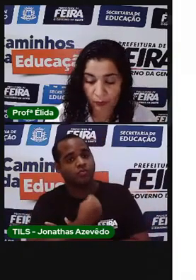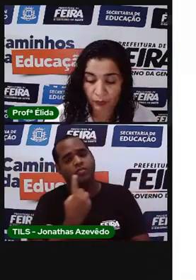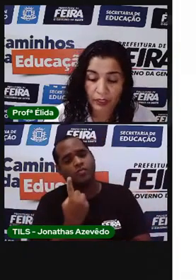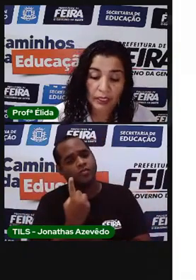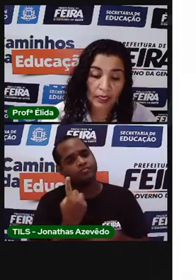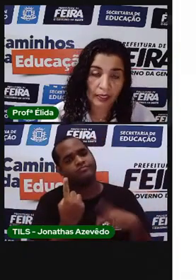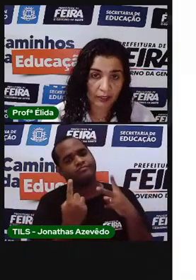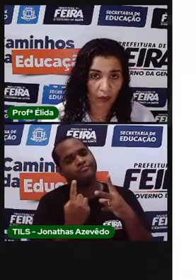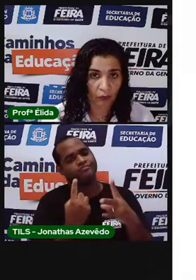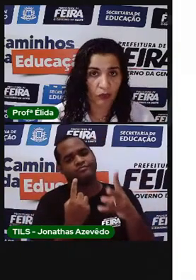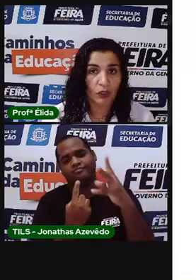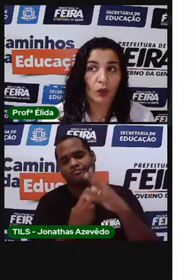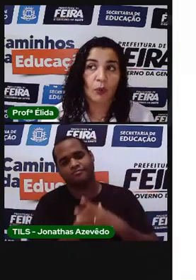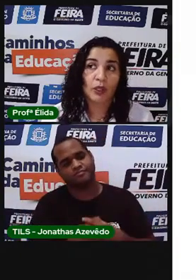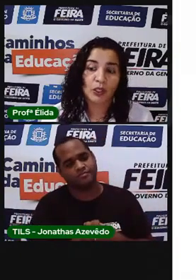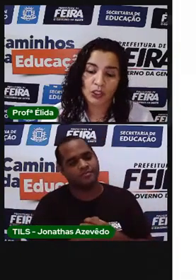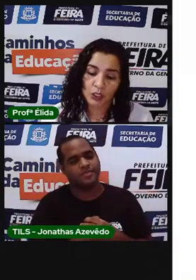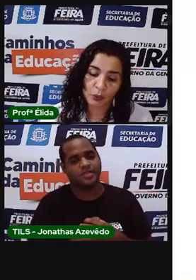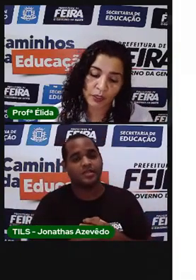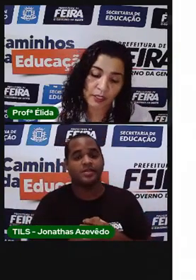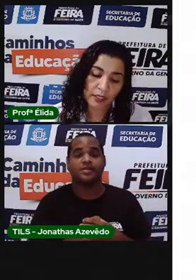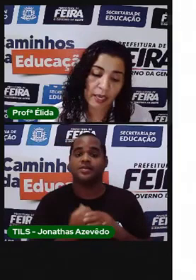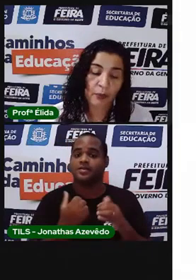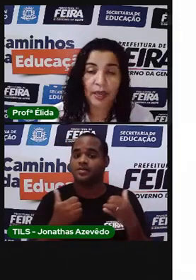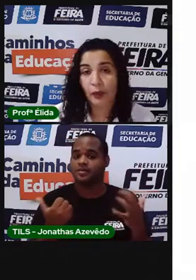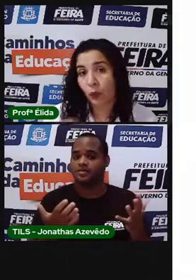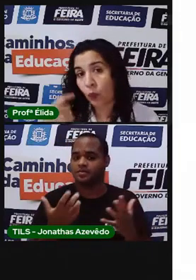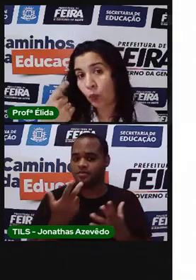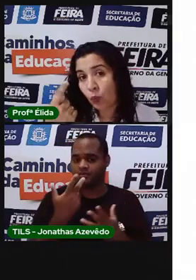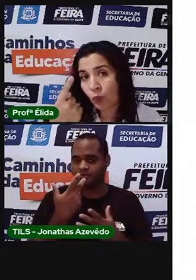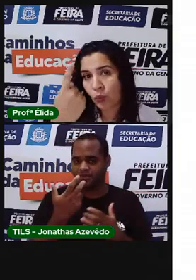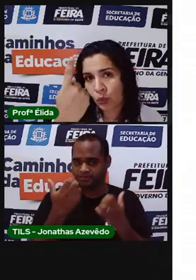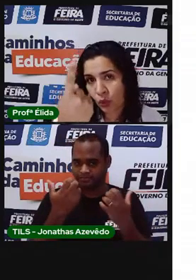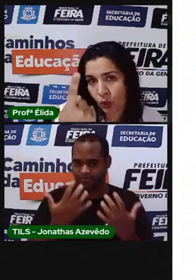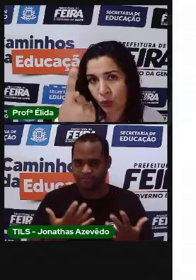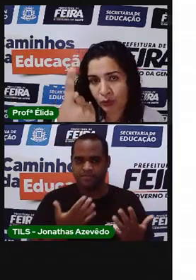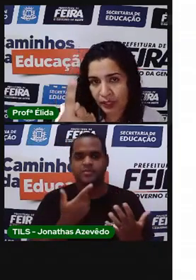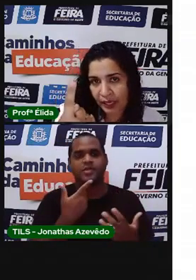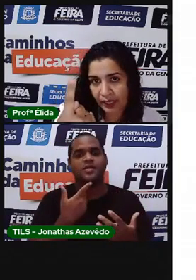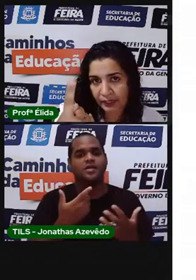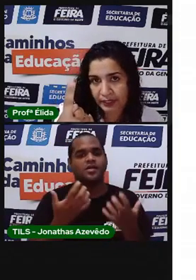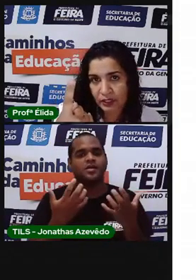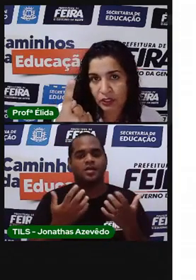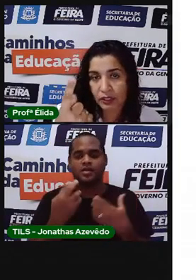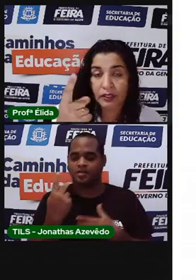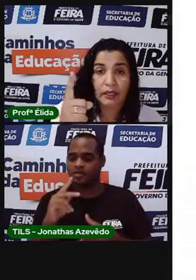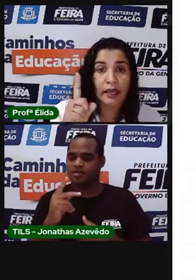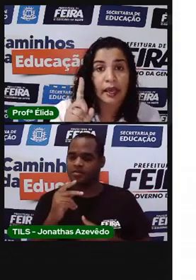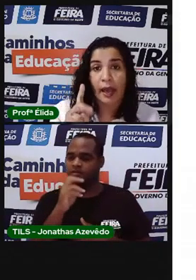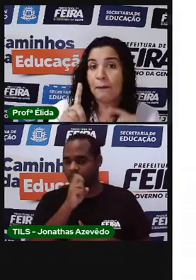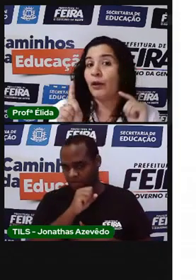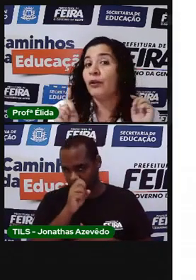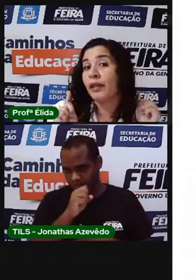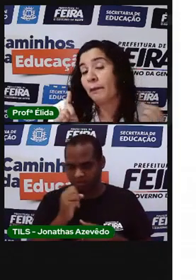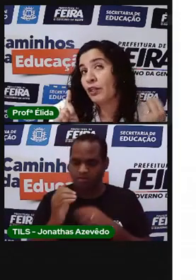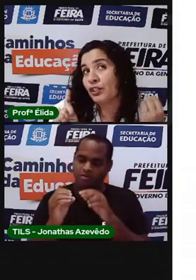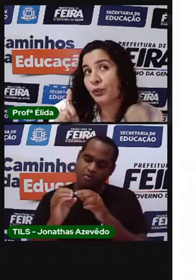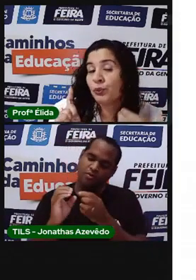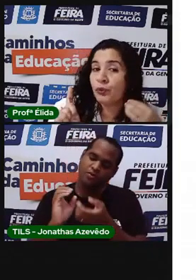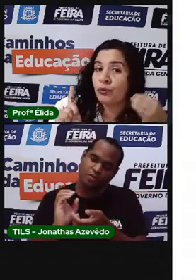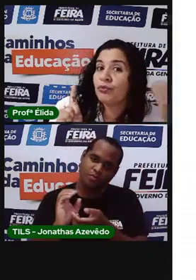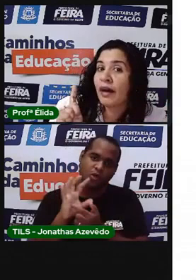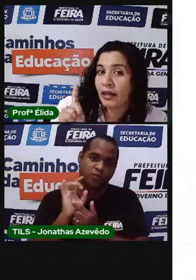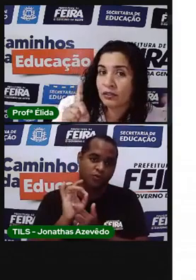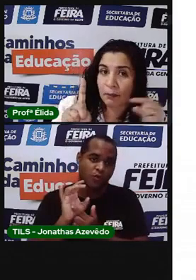um, tá bom? Então, quando eu digo que eu quero um gomo da laranja, a pró não está